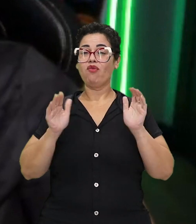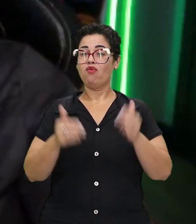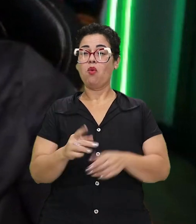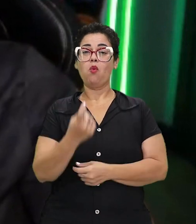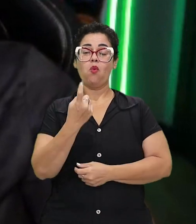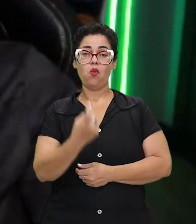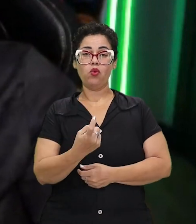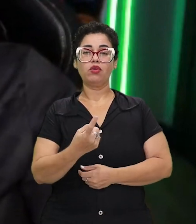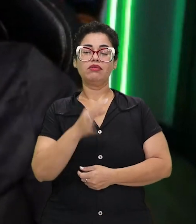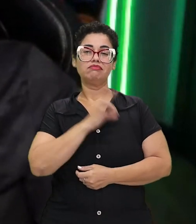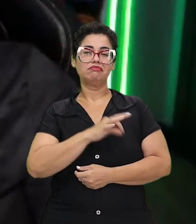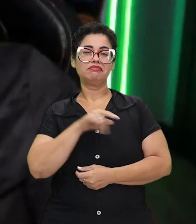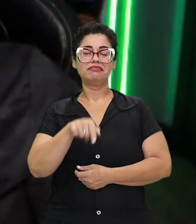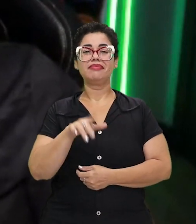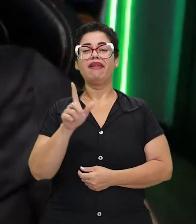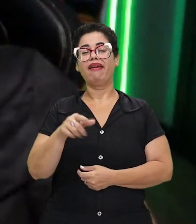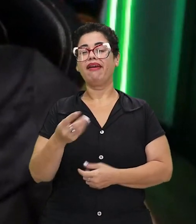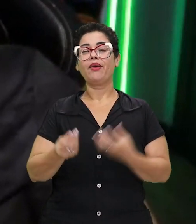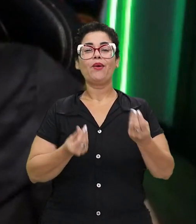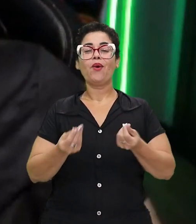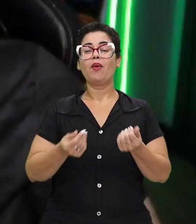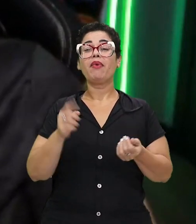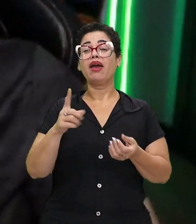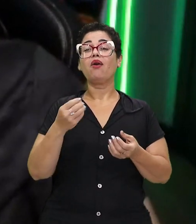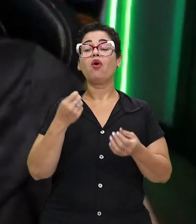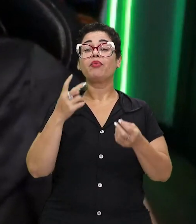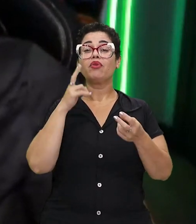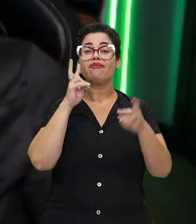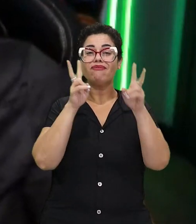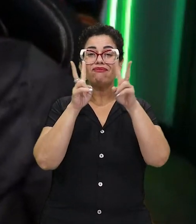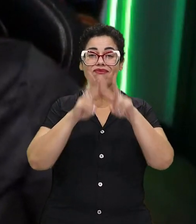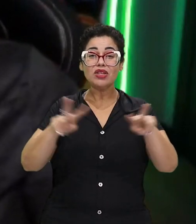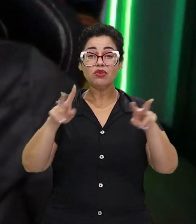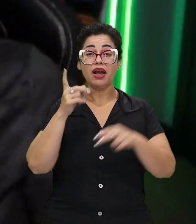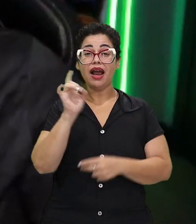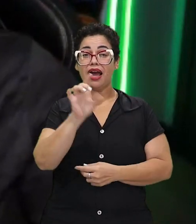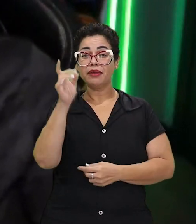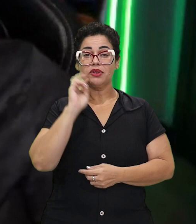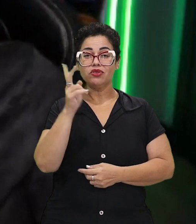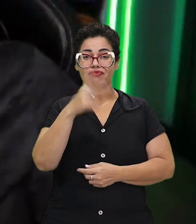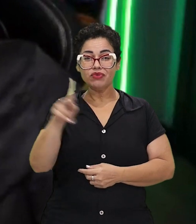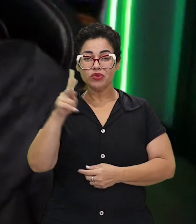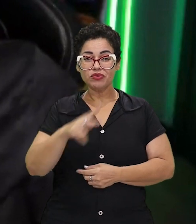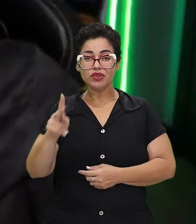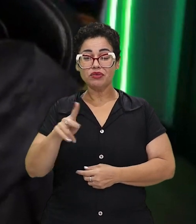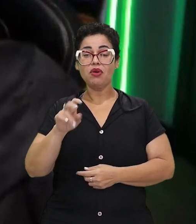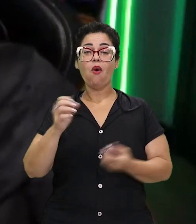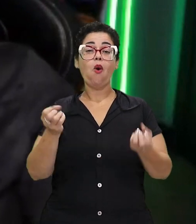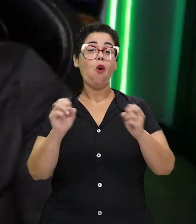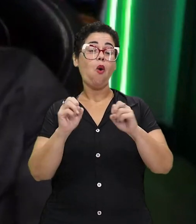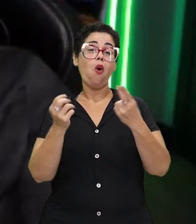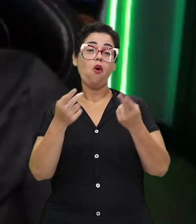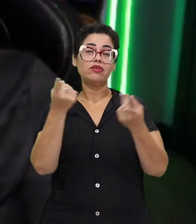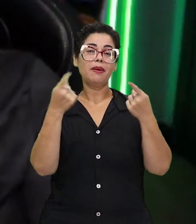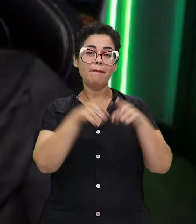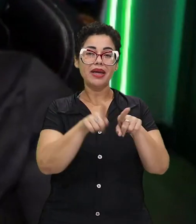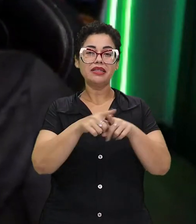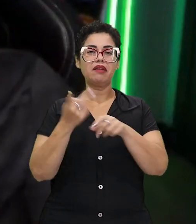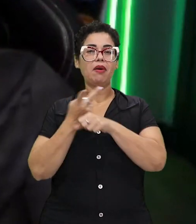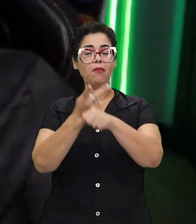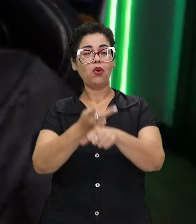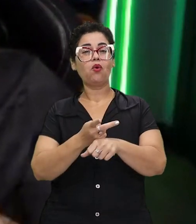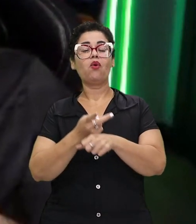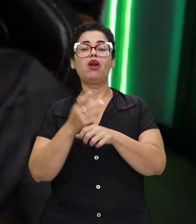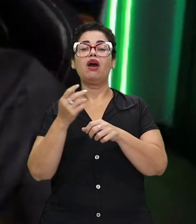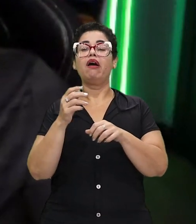eu vivo totalmente disso. A remuneração, ela é feita por visualização ou por parcerias que você pode fazer. As